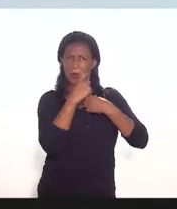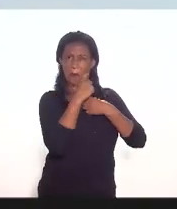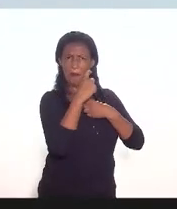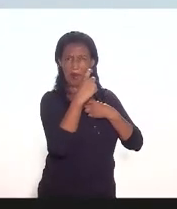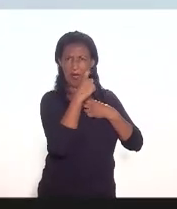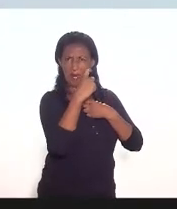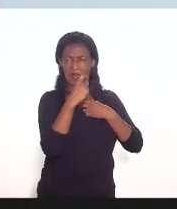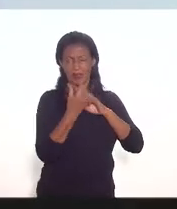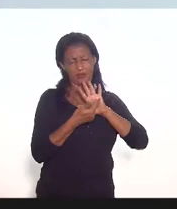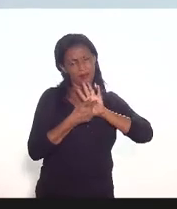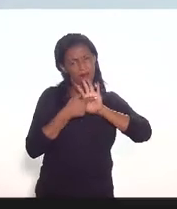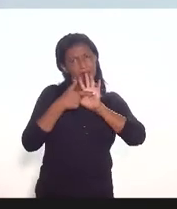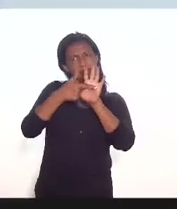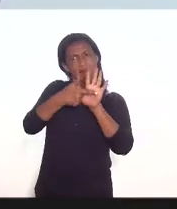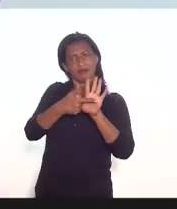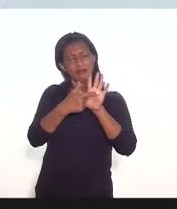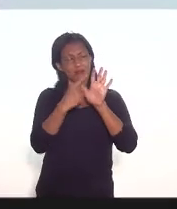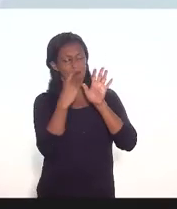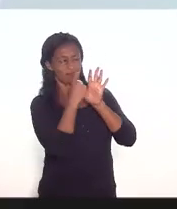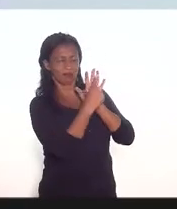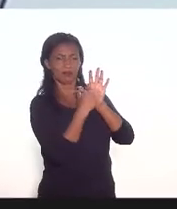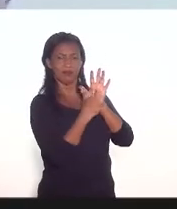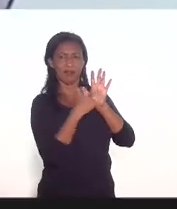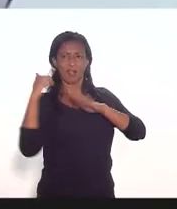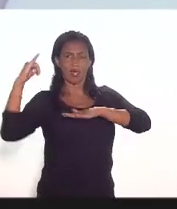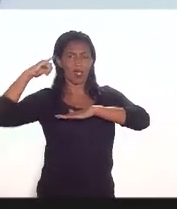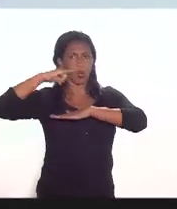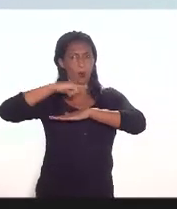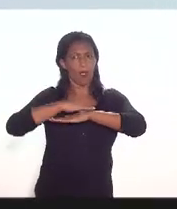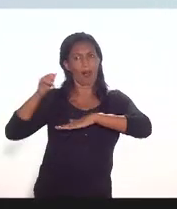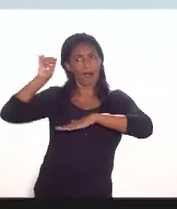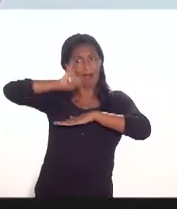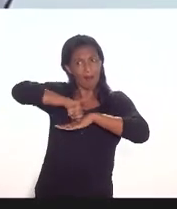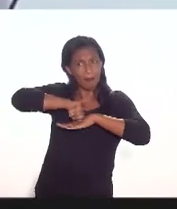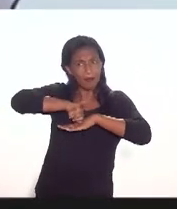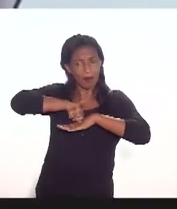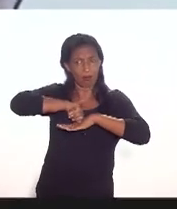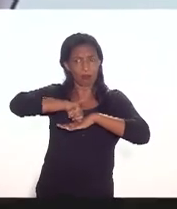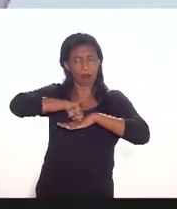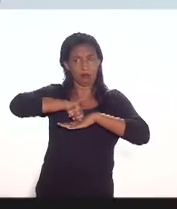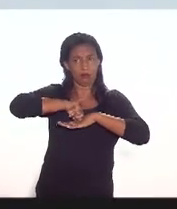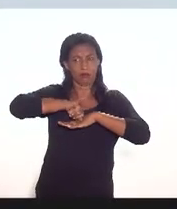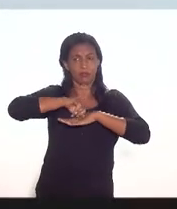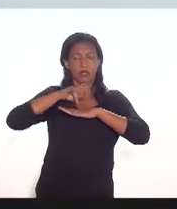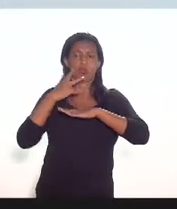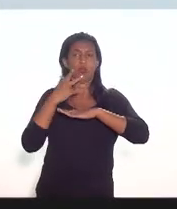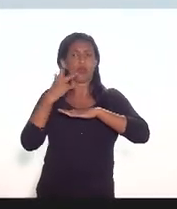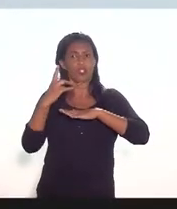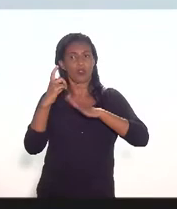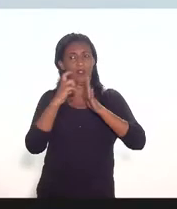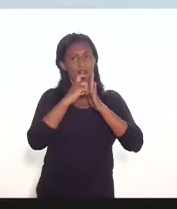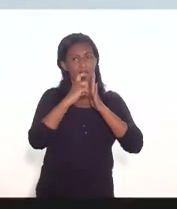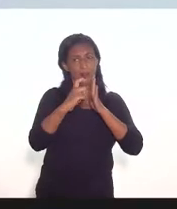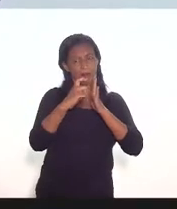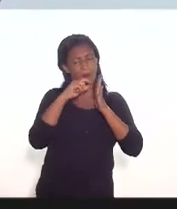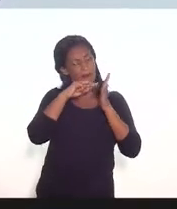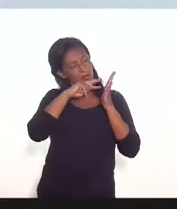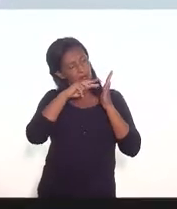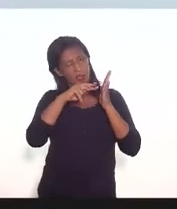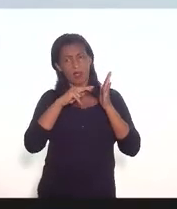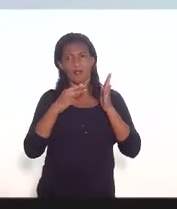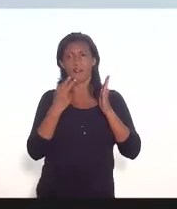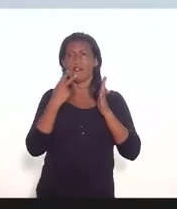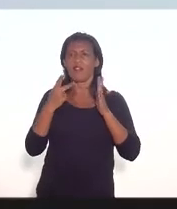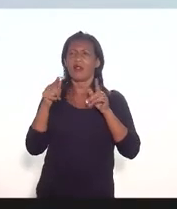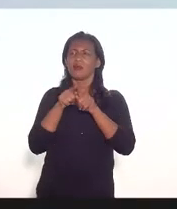ele faz uma referência aos aeroportos da capital e quando a fala do parágrafo a está falando do interior eu fiz algumas